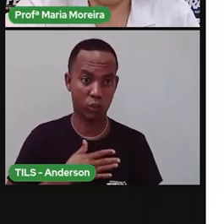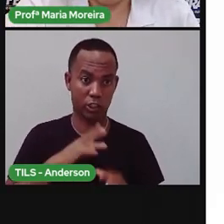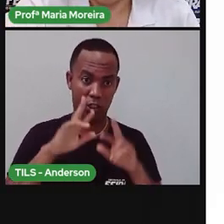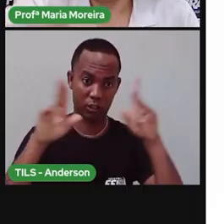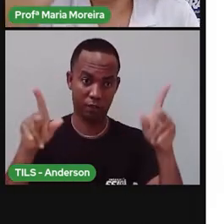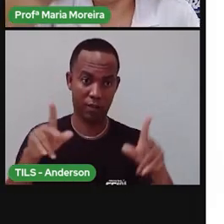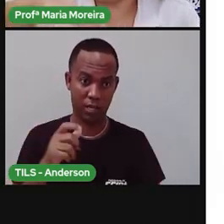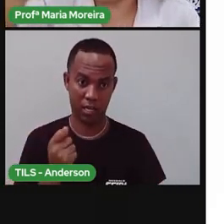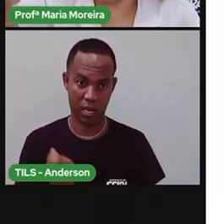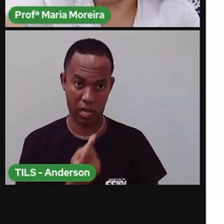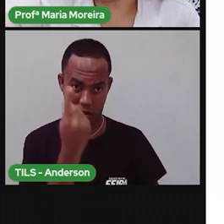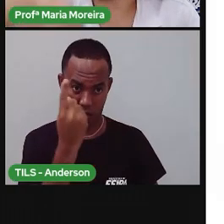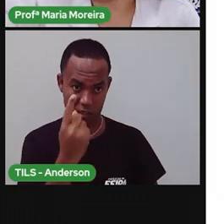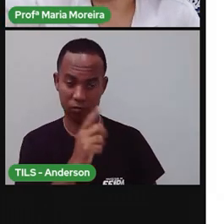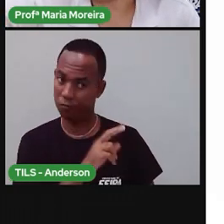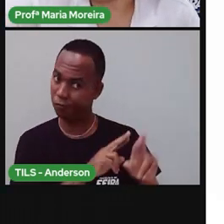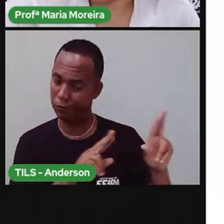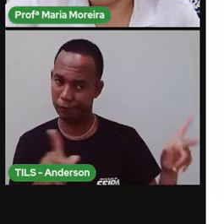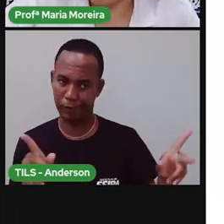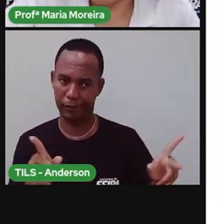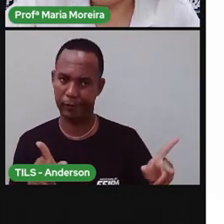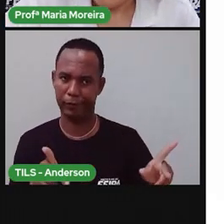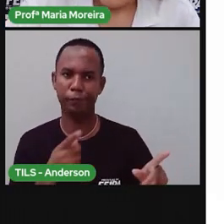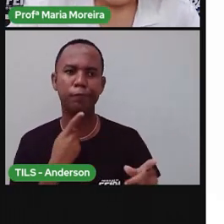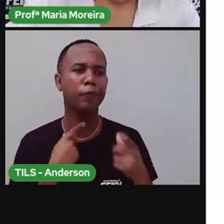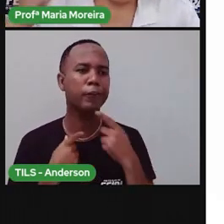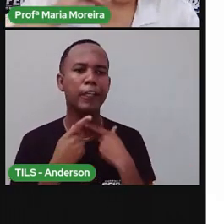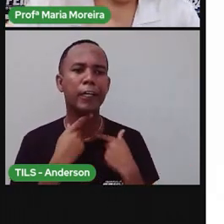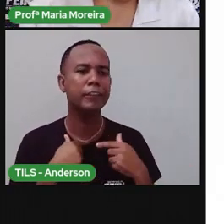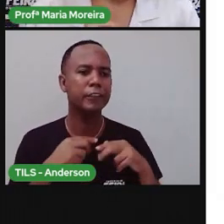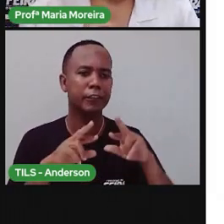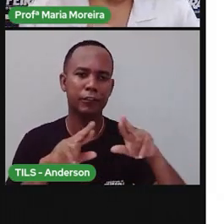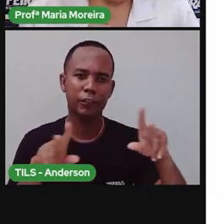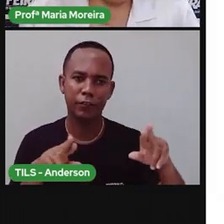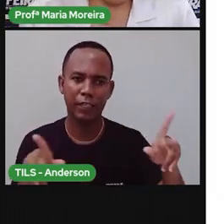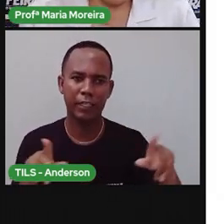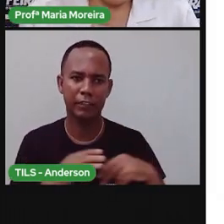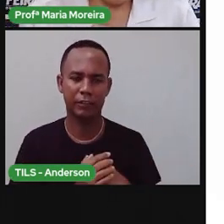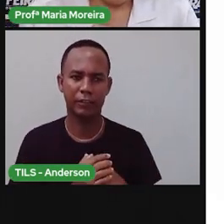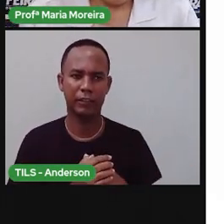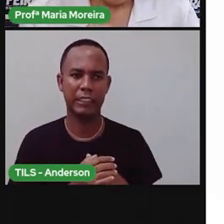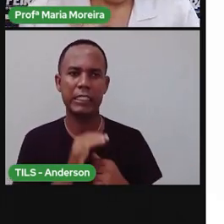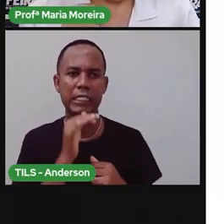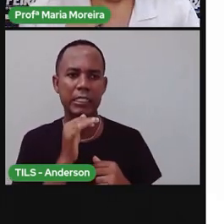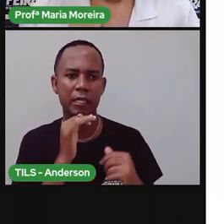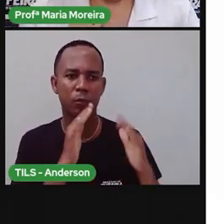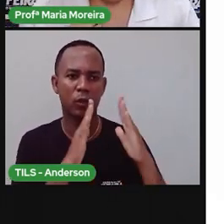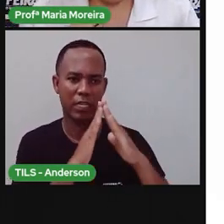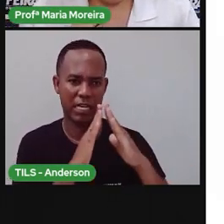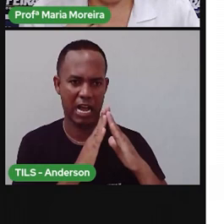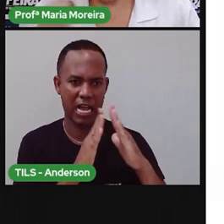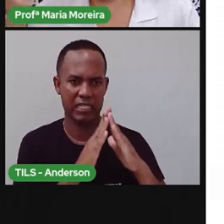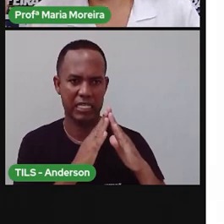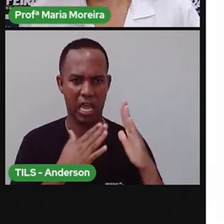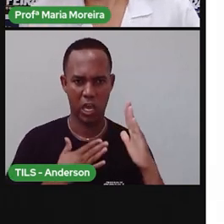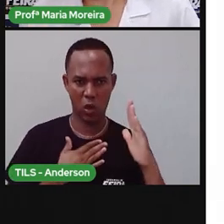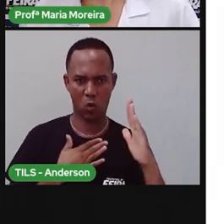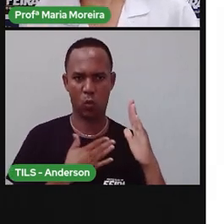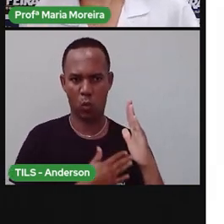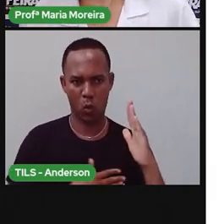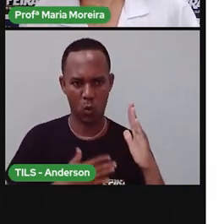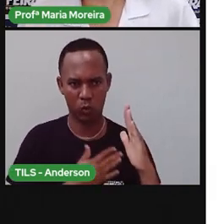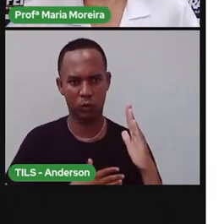coisas. Vocês aí em casa vão gostar de outras coisas. E às vezes, dentro da nossa própria casa, eu gosto de uma coisa,